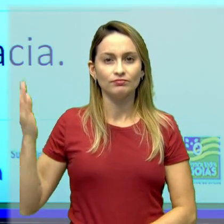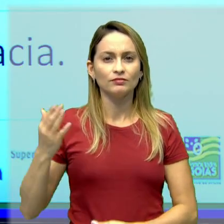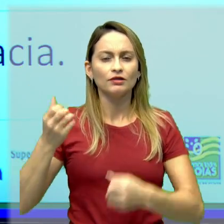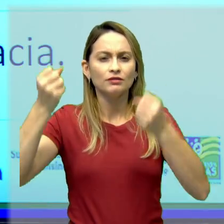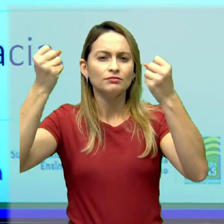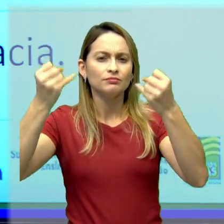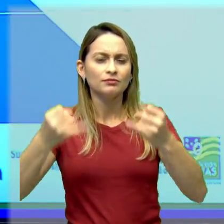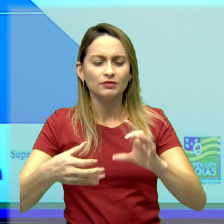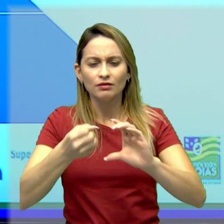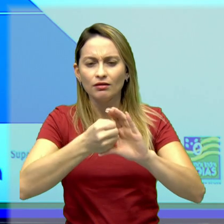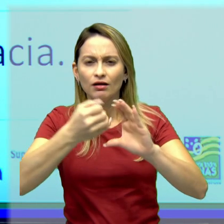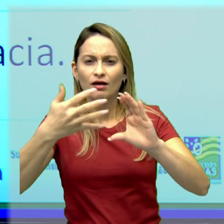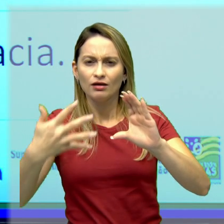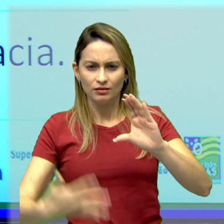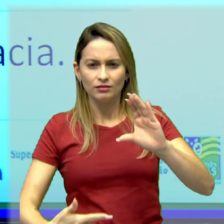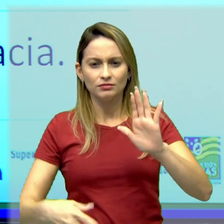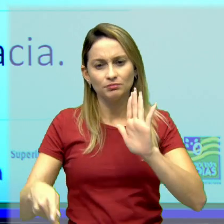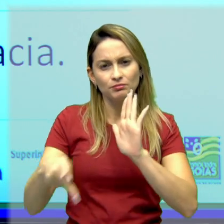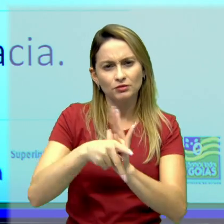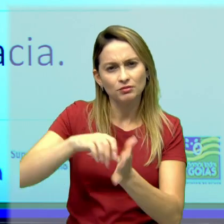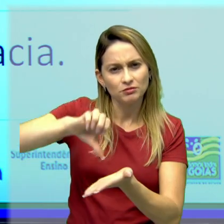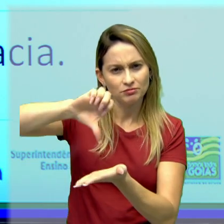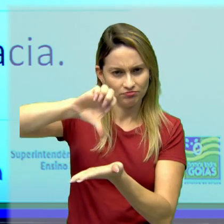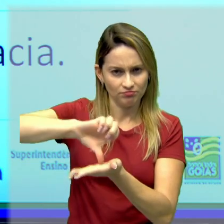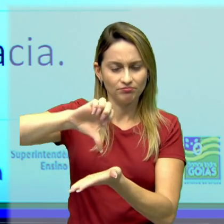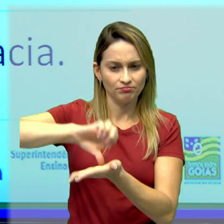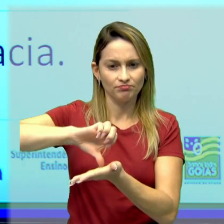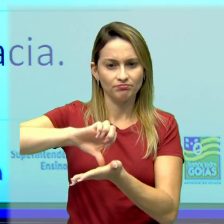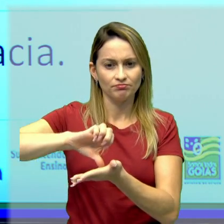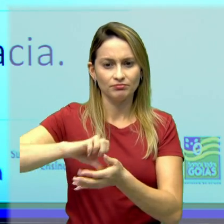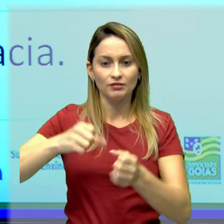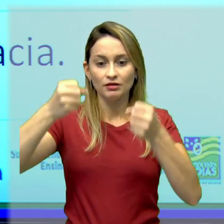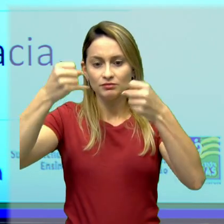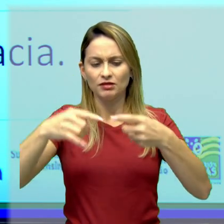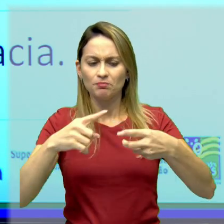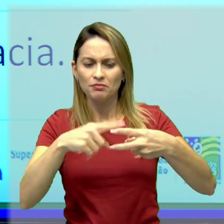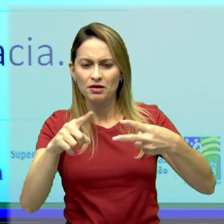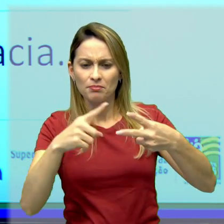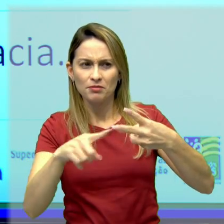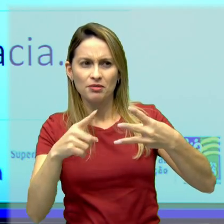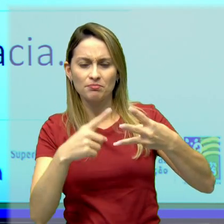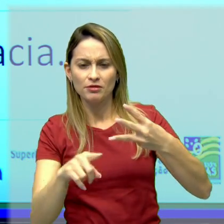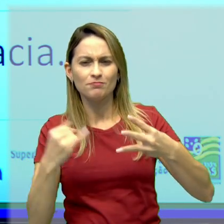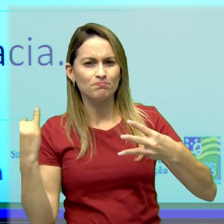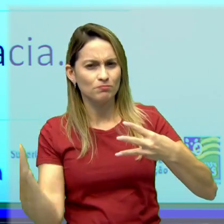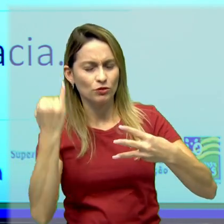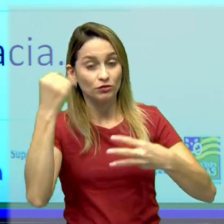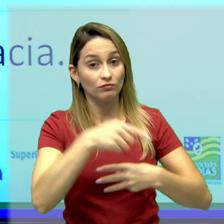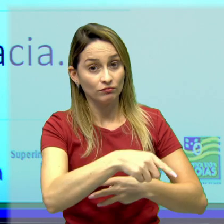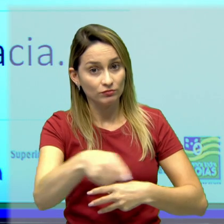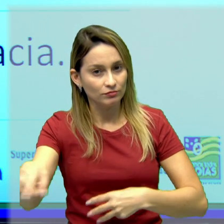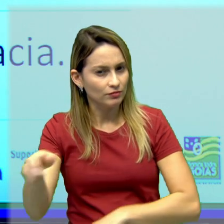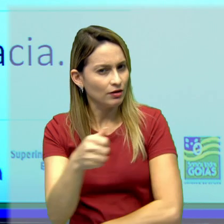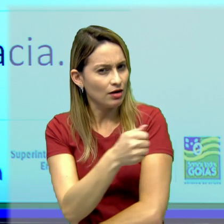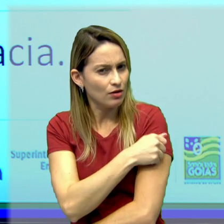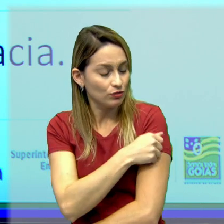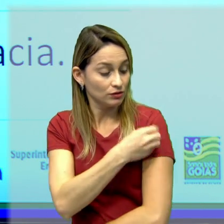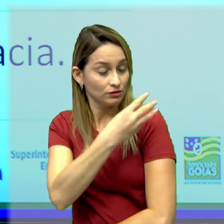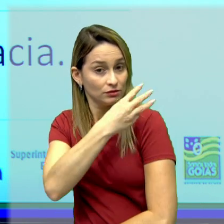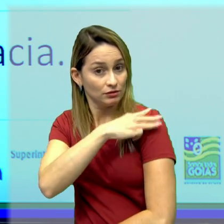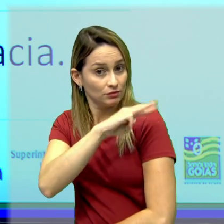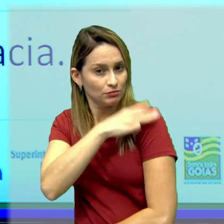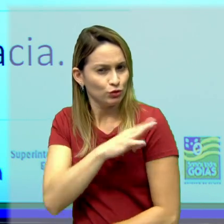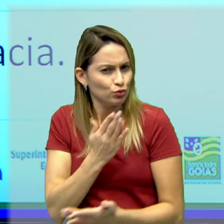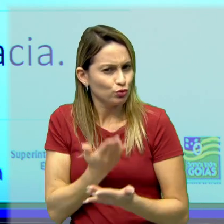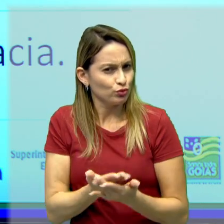gerais de Atenas, né? Então eu separei três grandes pontos aqui sobre Atenas e que vale a pena você, aluno da